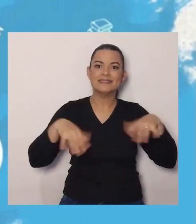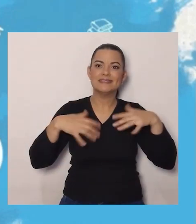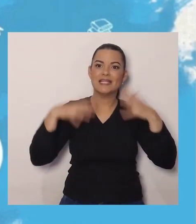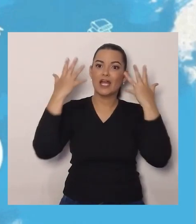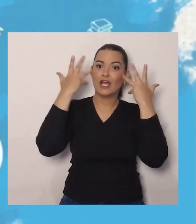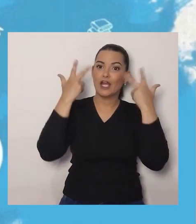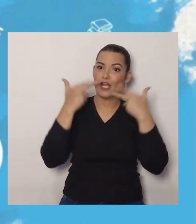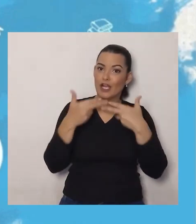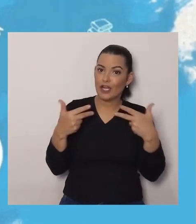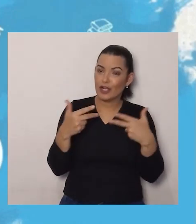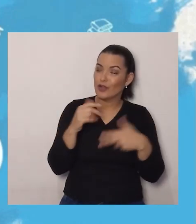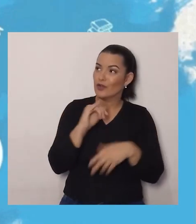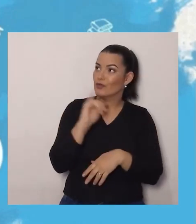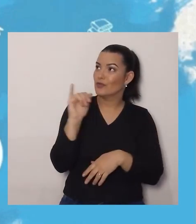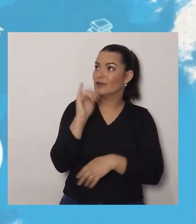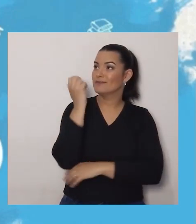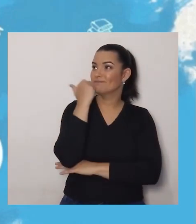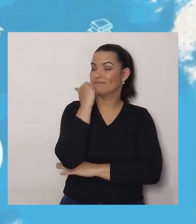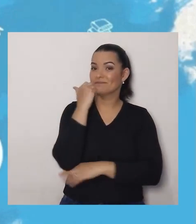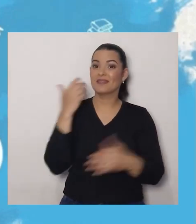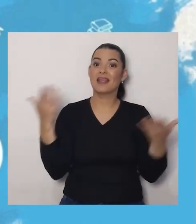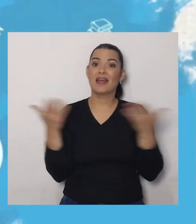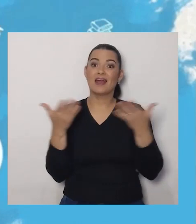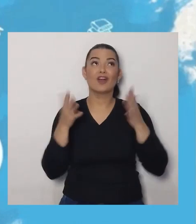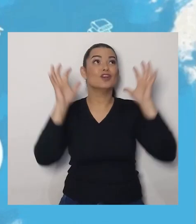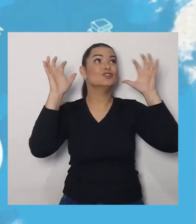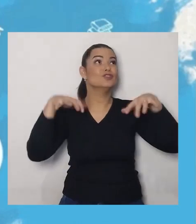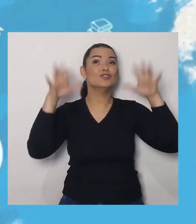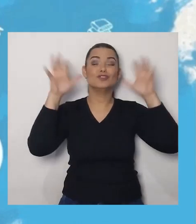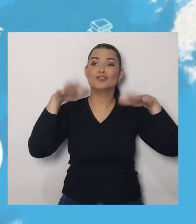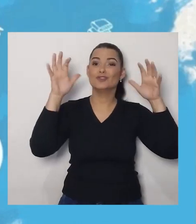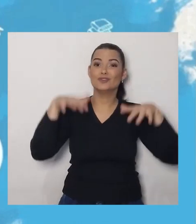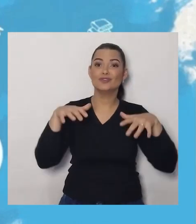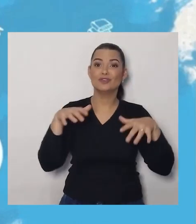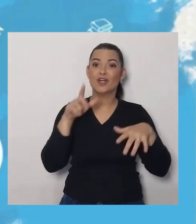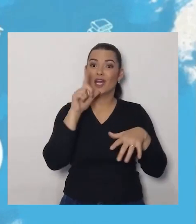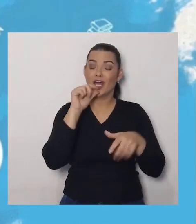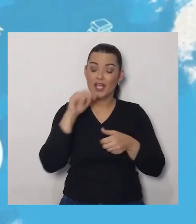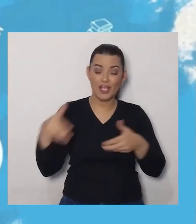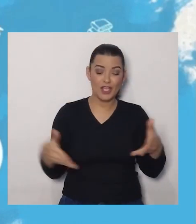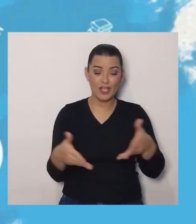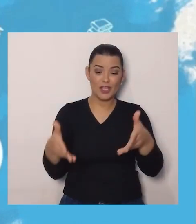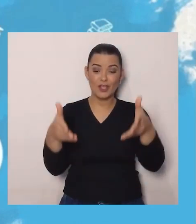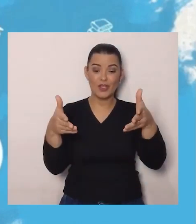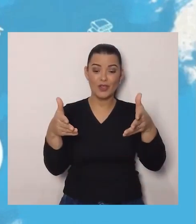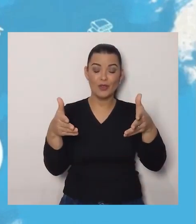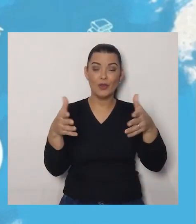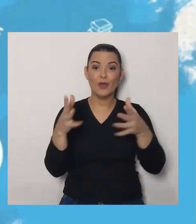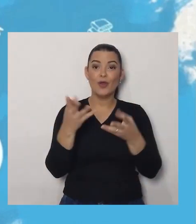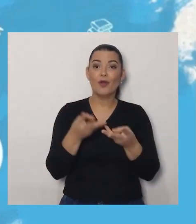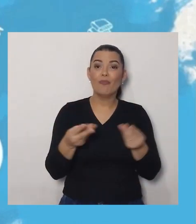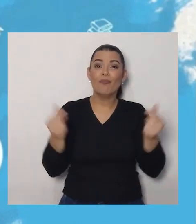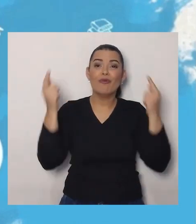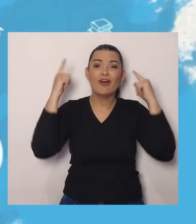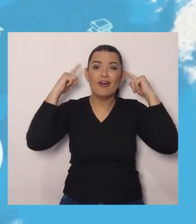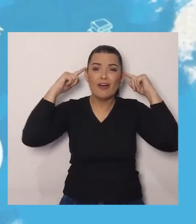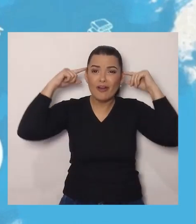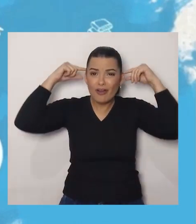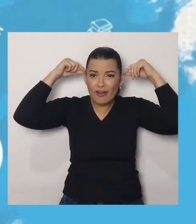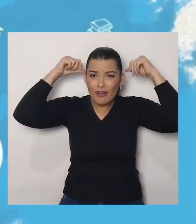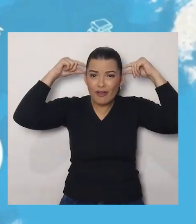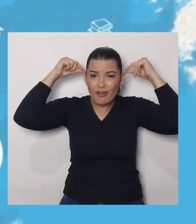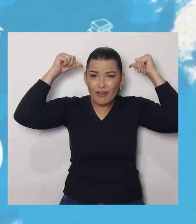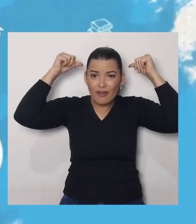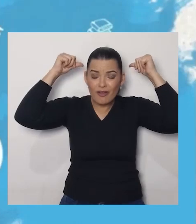Ai, agora que está chovendo, E o rio está subindo, Está molhando as minhas orelhas, E está começando a